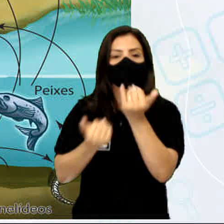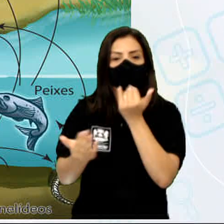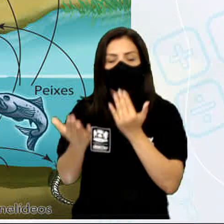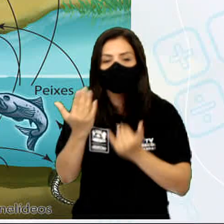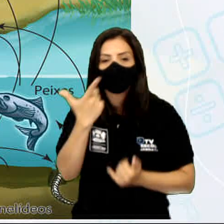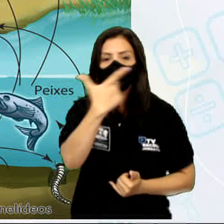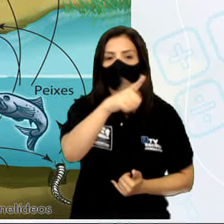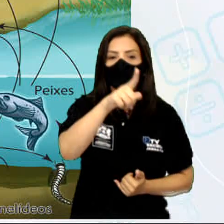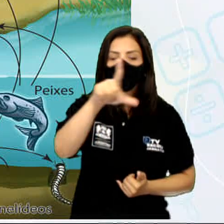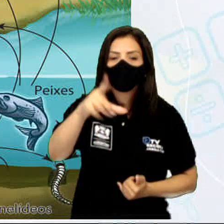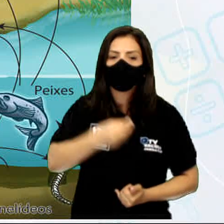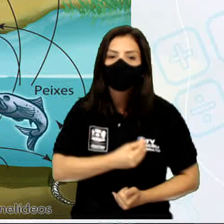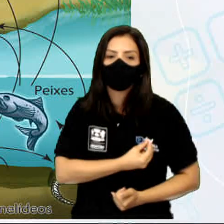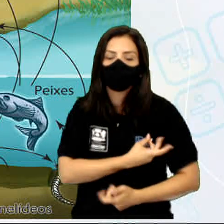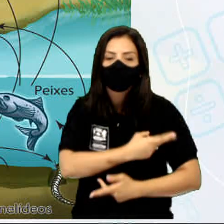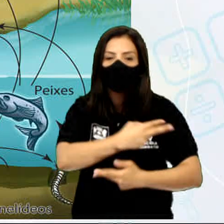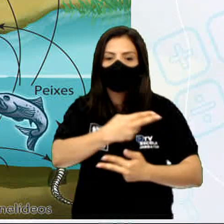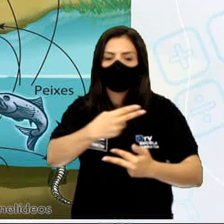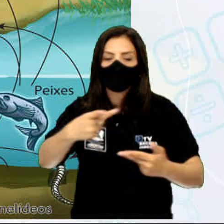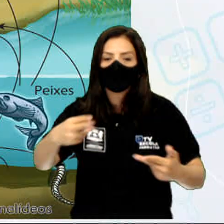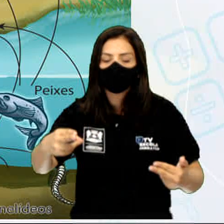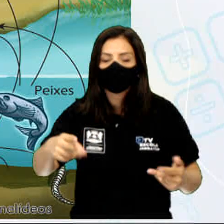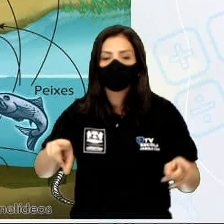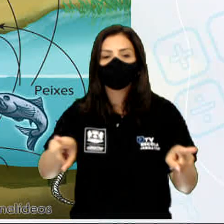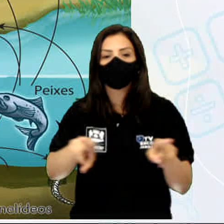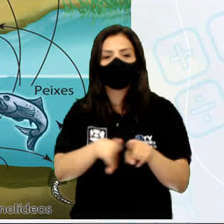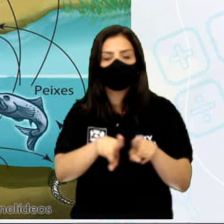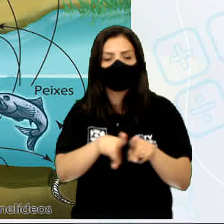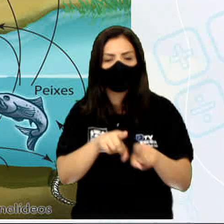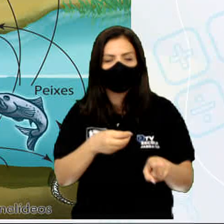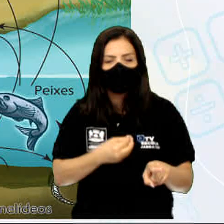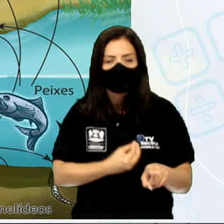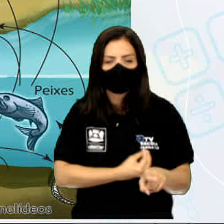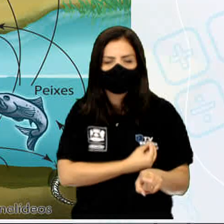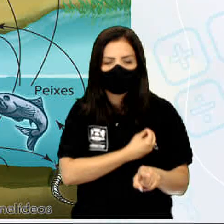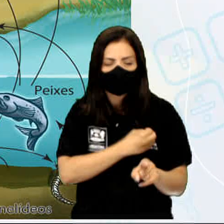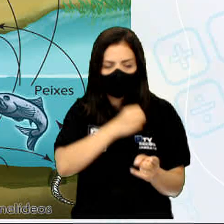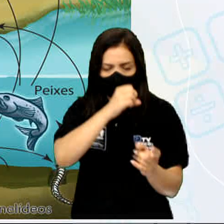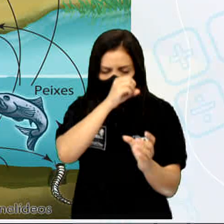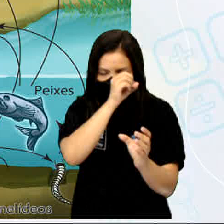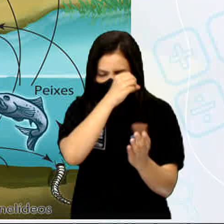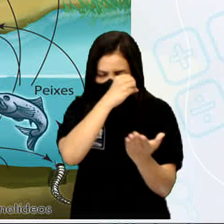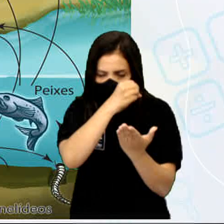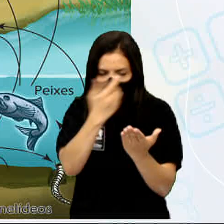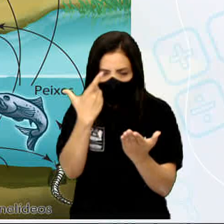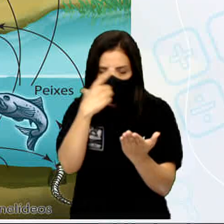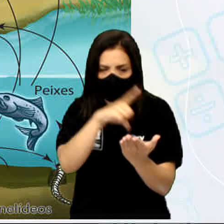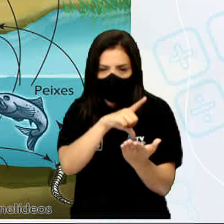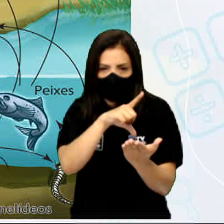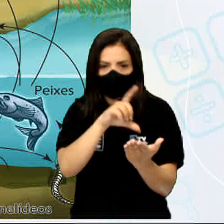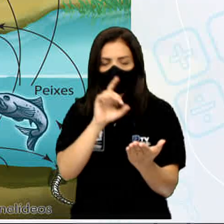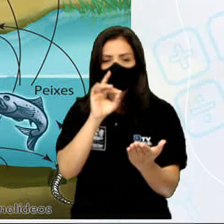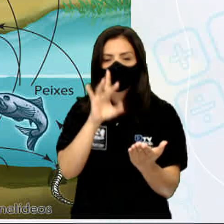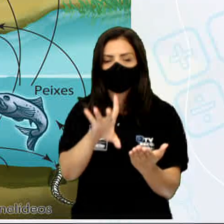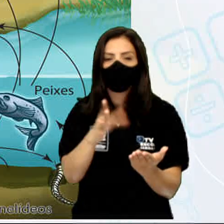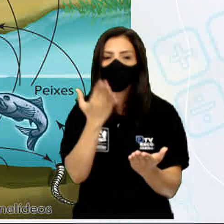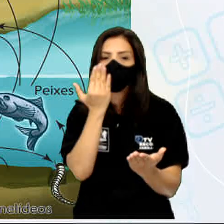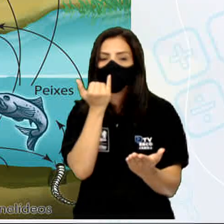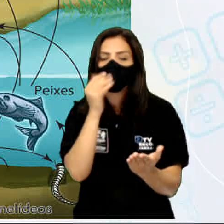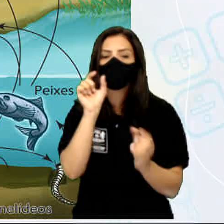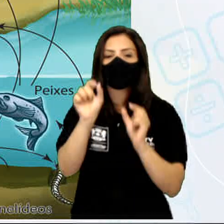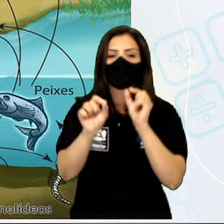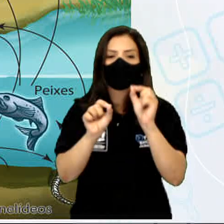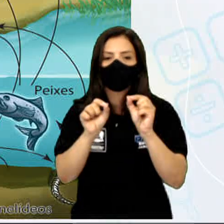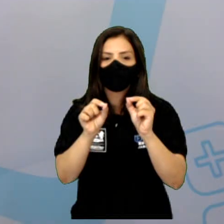e tem os seres vivos microscópicos que eles decompõem a matéria morta. Todos eles